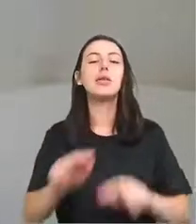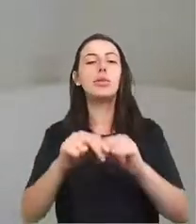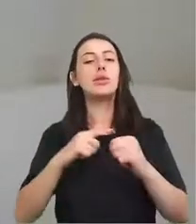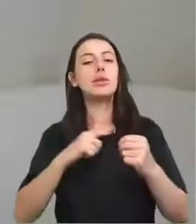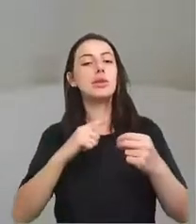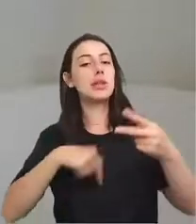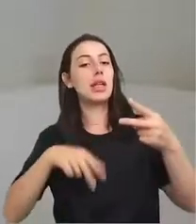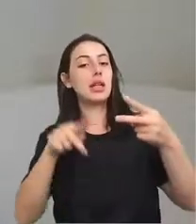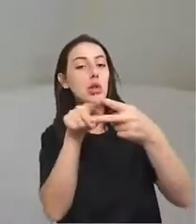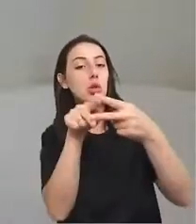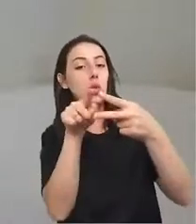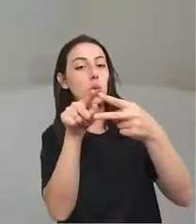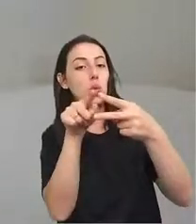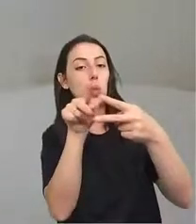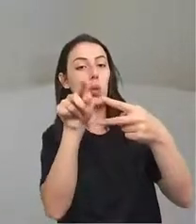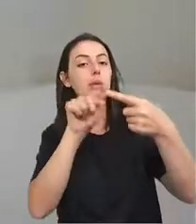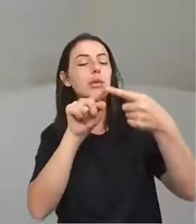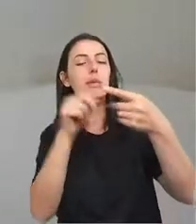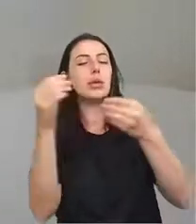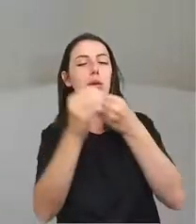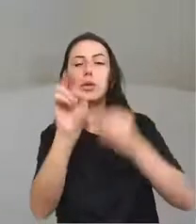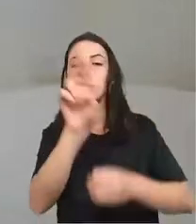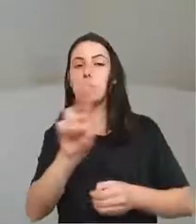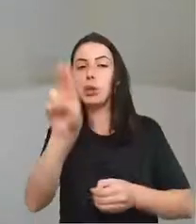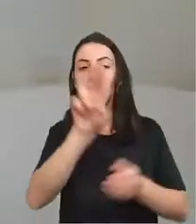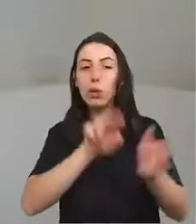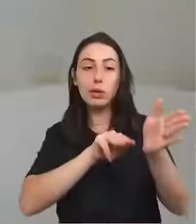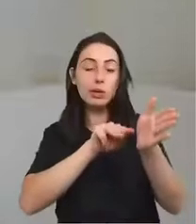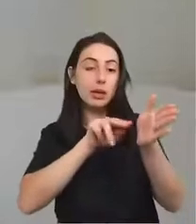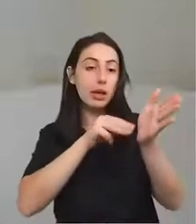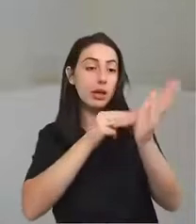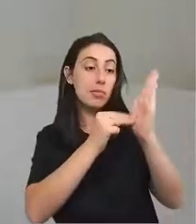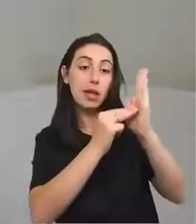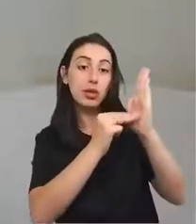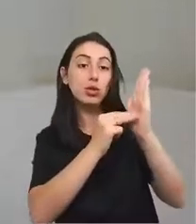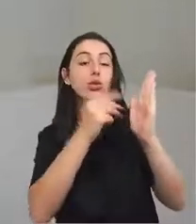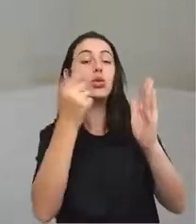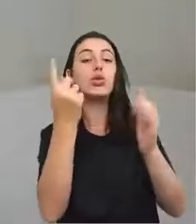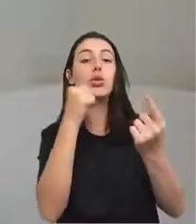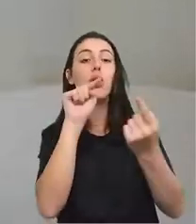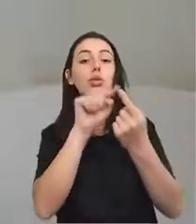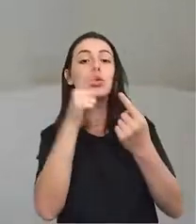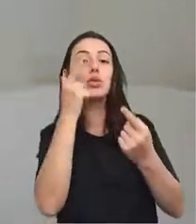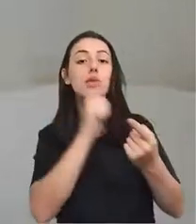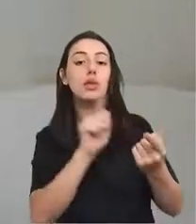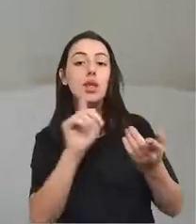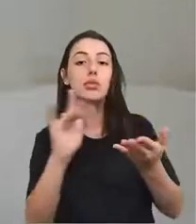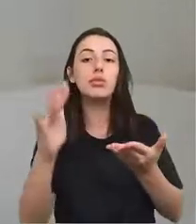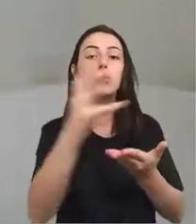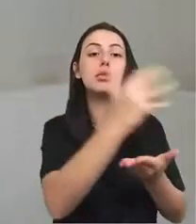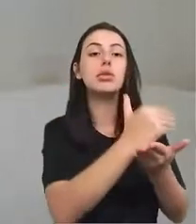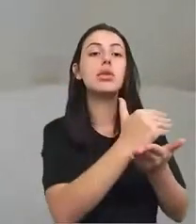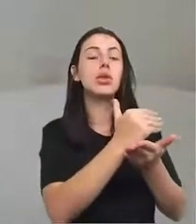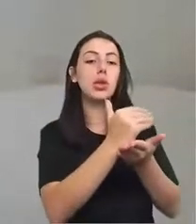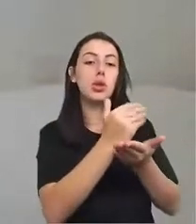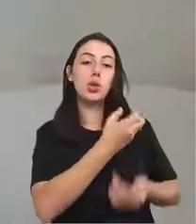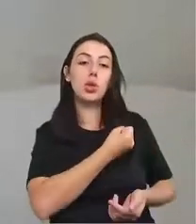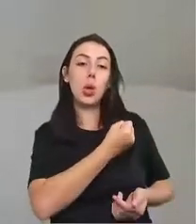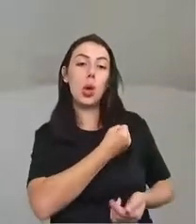falarei sobre como usamos esses métodos para estimar o número de mortos durante a pandemia. Em segundo lugar, vou apresentar algumas